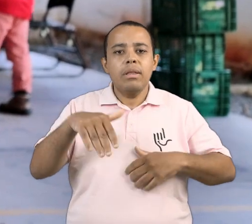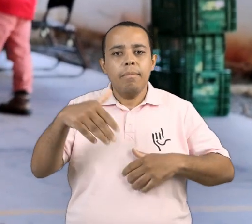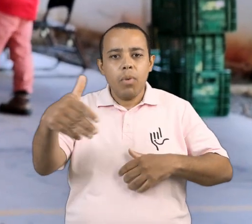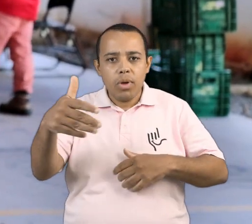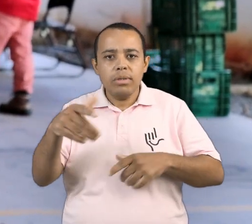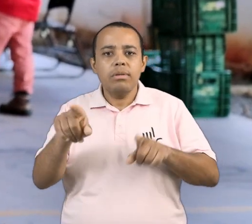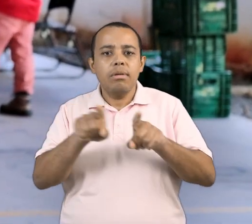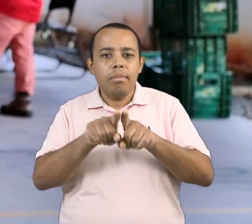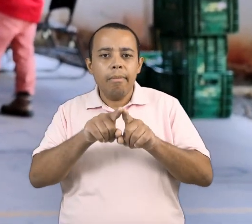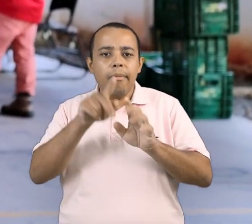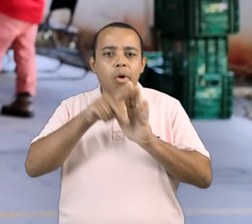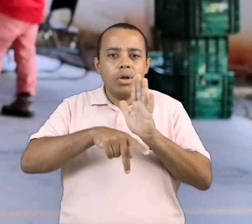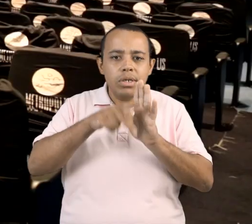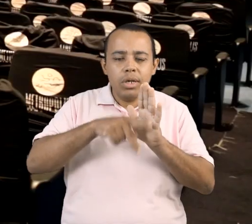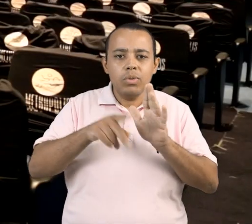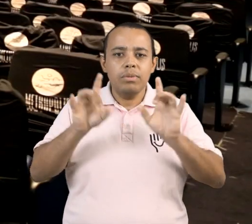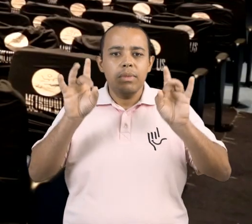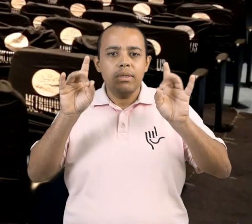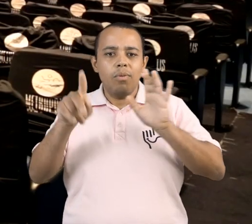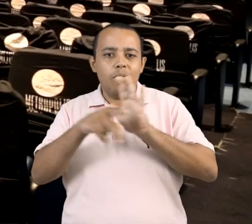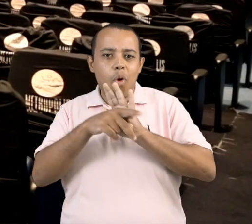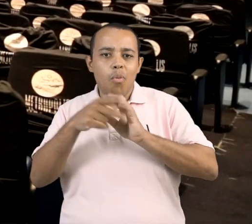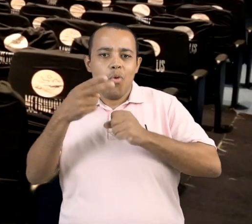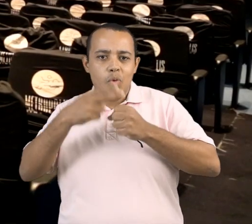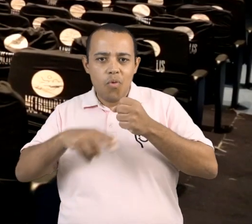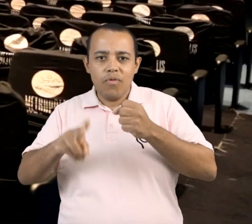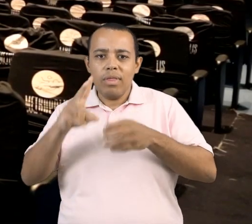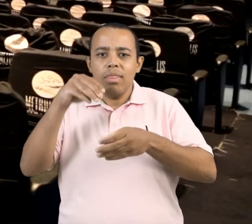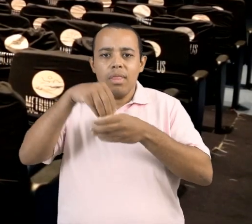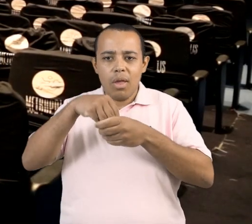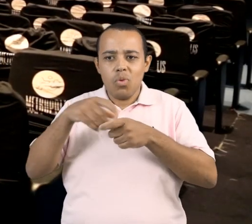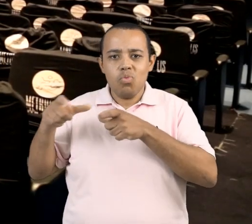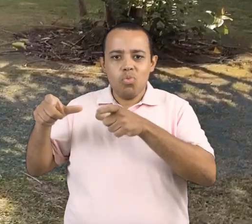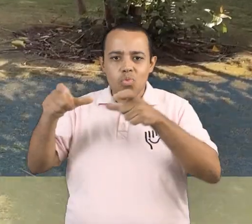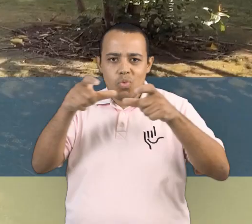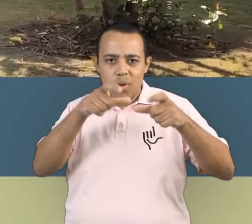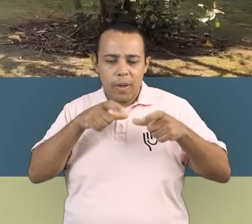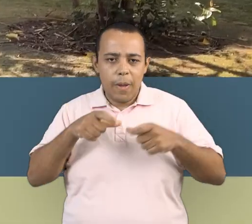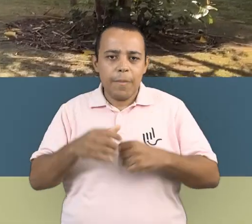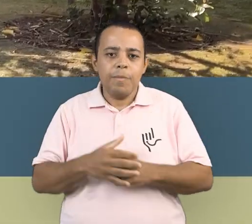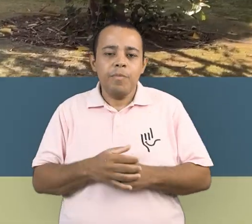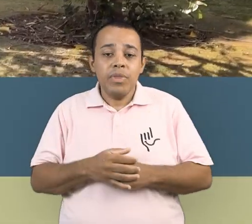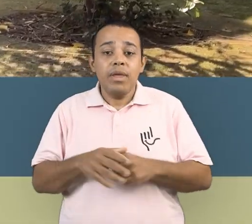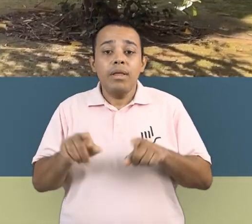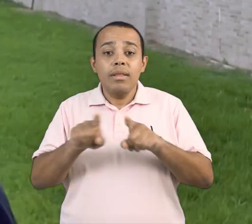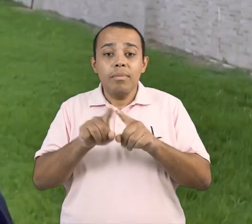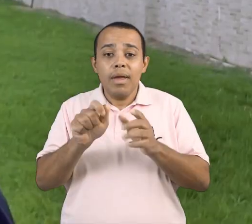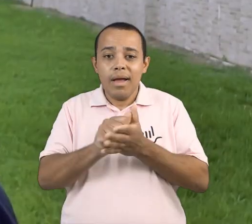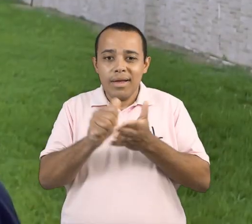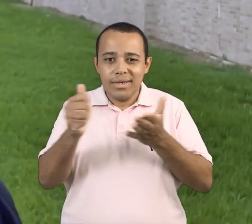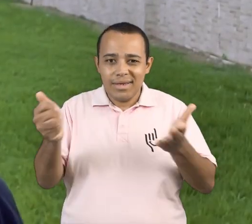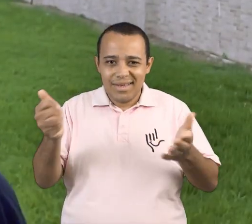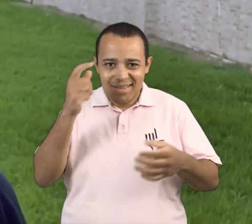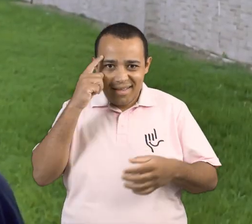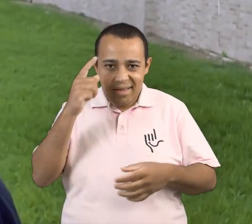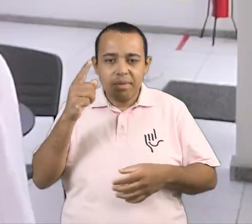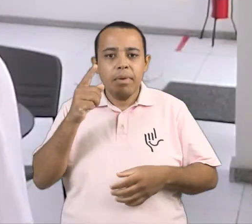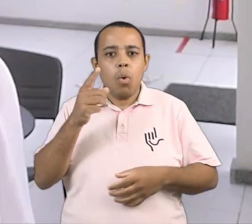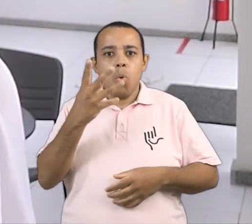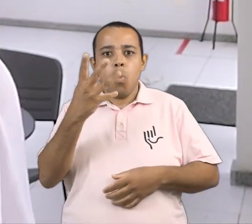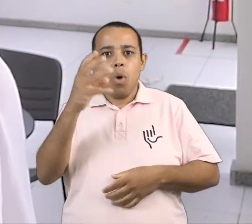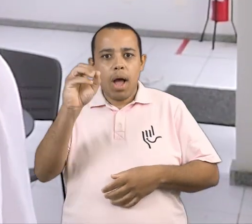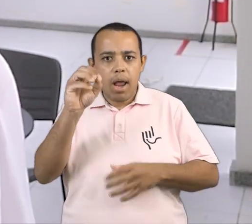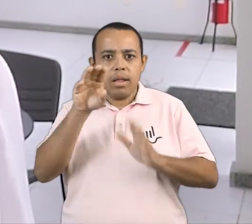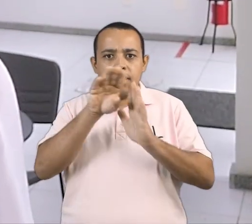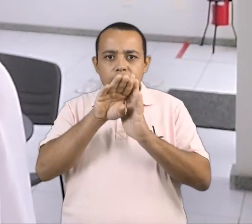mas logo passou a apresentar projetos de destaque da UFIS em seus próprios espaços. A agenda semanal da TV UFIS teve mais de